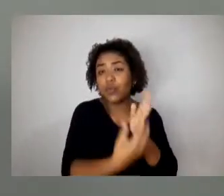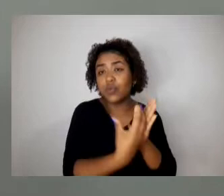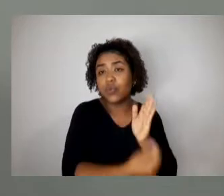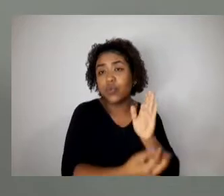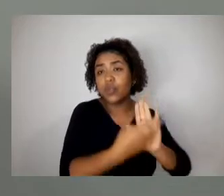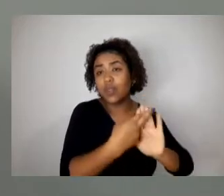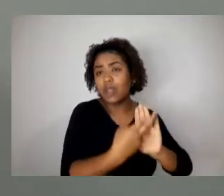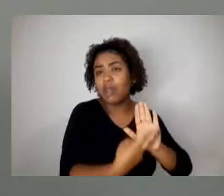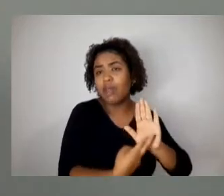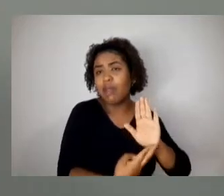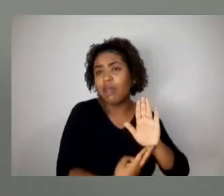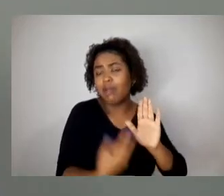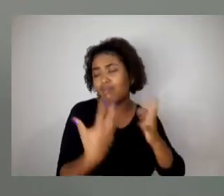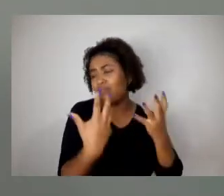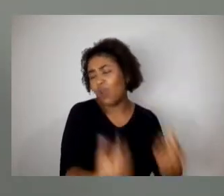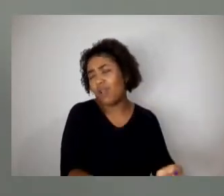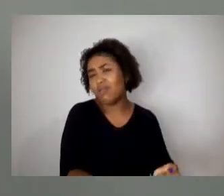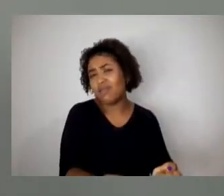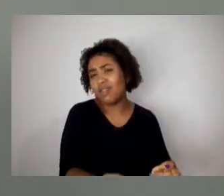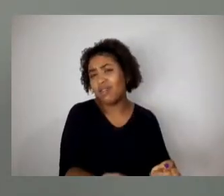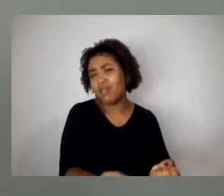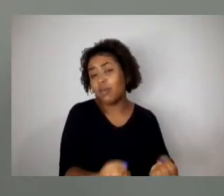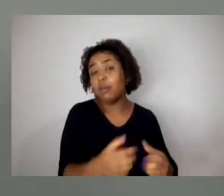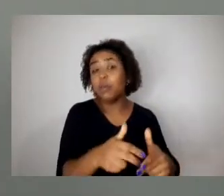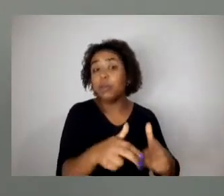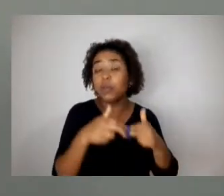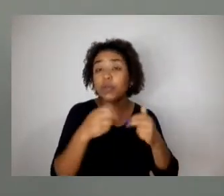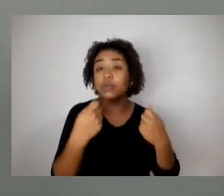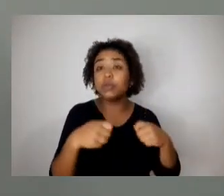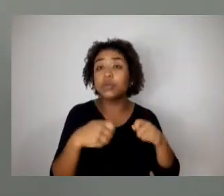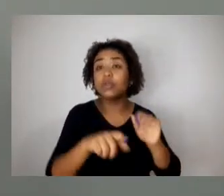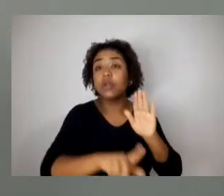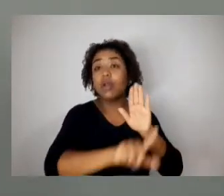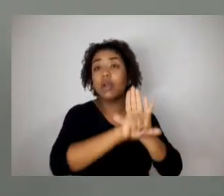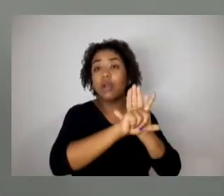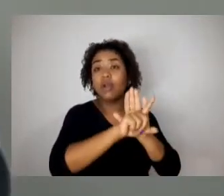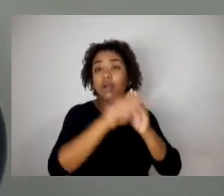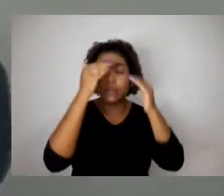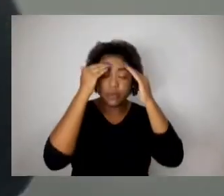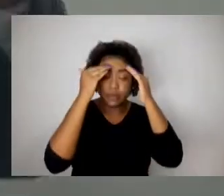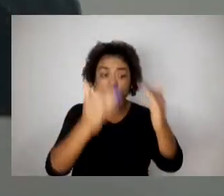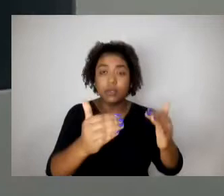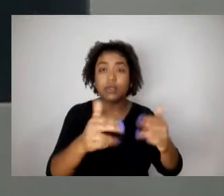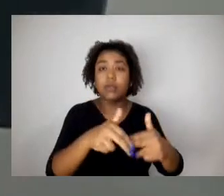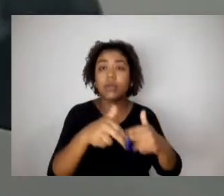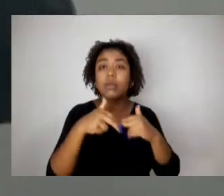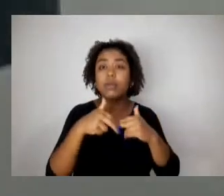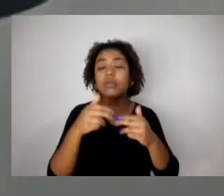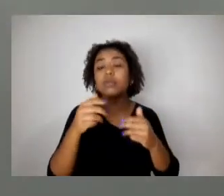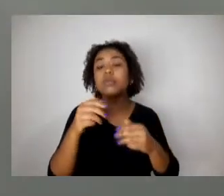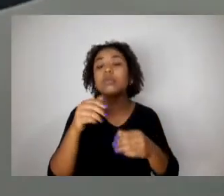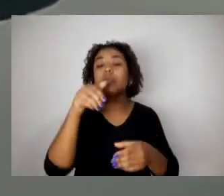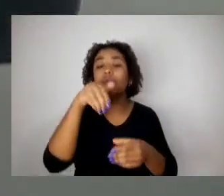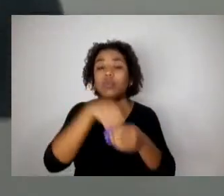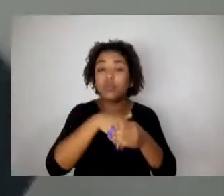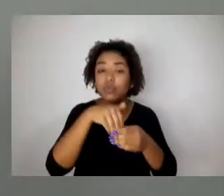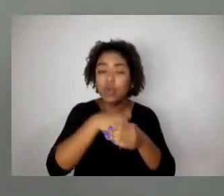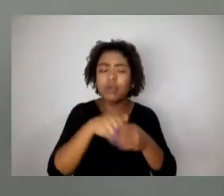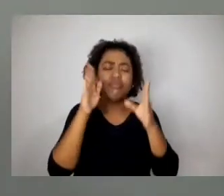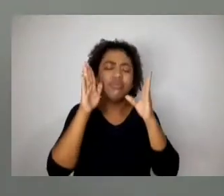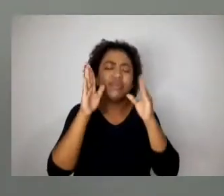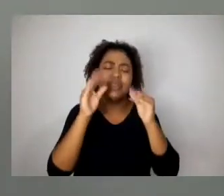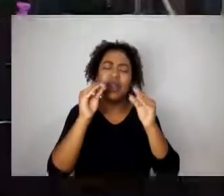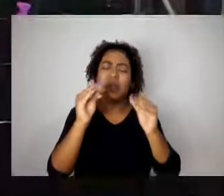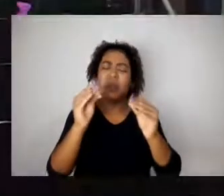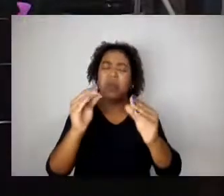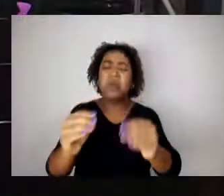da lei, e a lei serve para isso. Nesse sentido, nós votamos favorável, de forma muito tranquila, se a sociedade vai ficar sabendo, eu votei